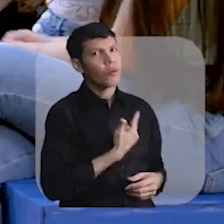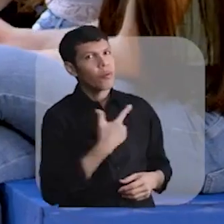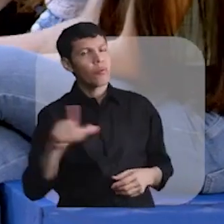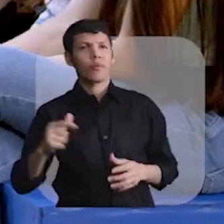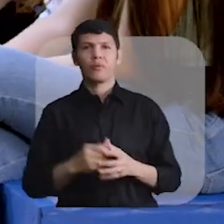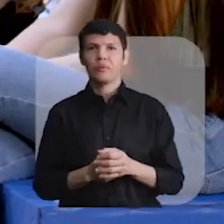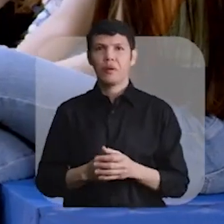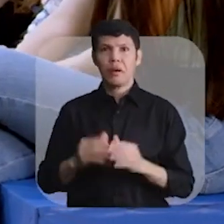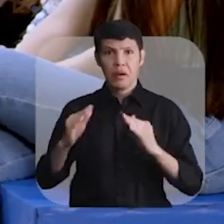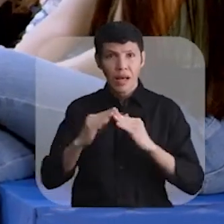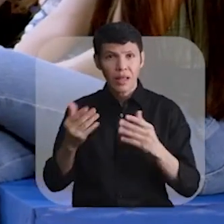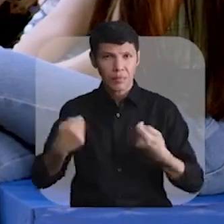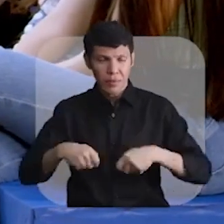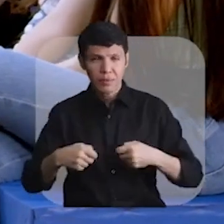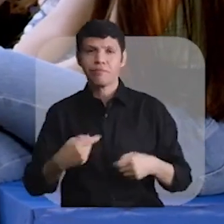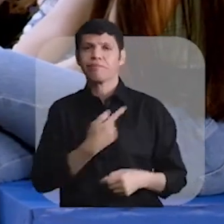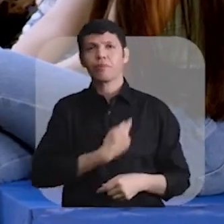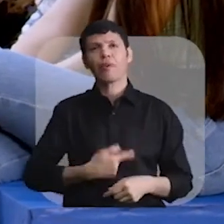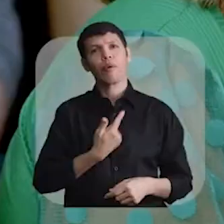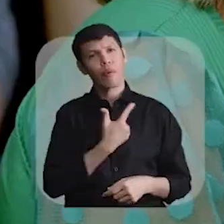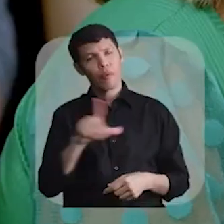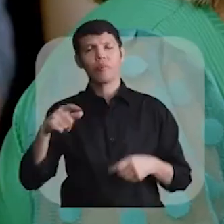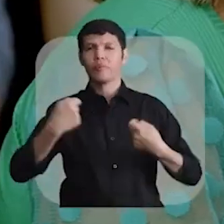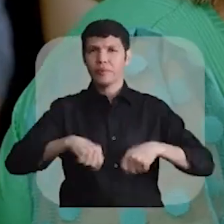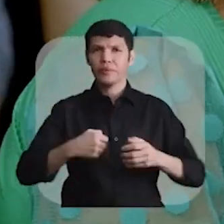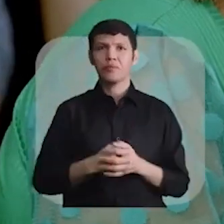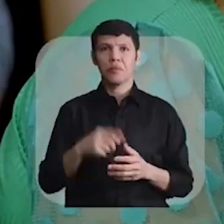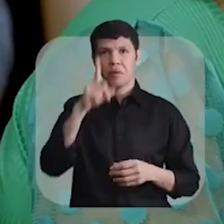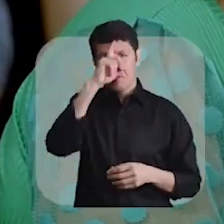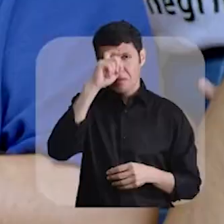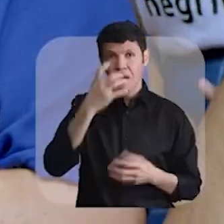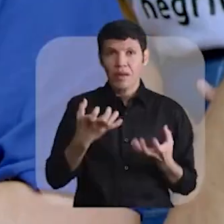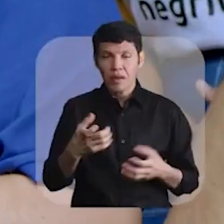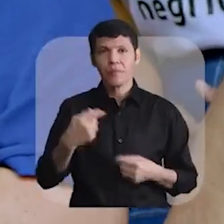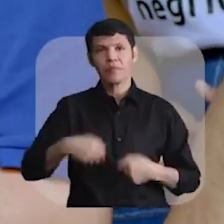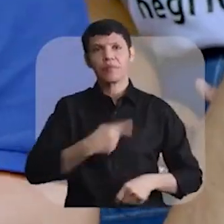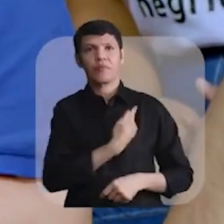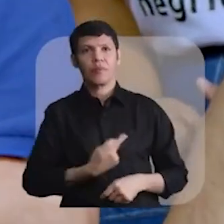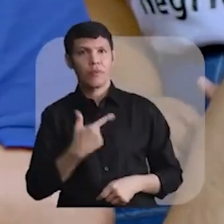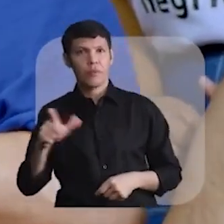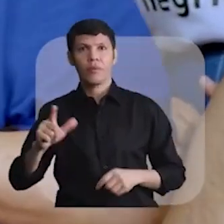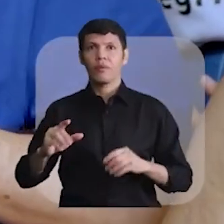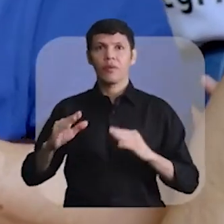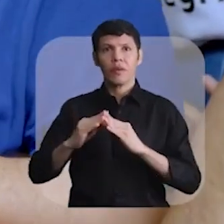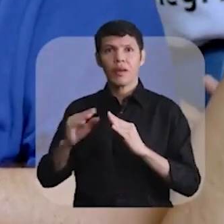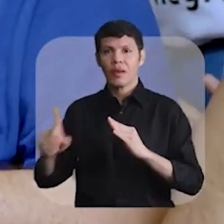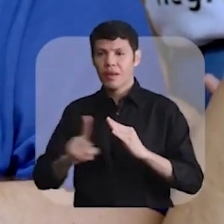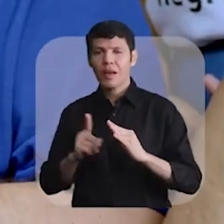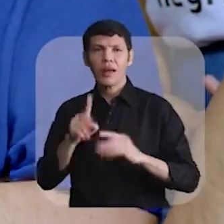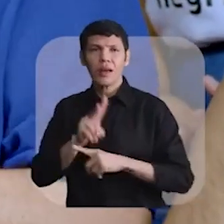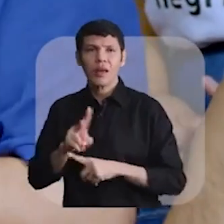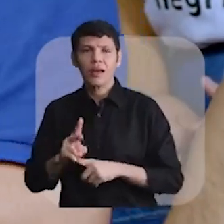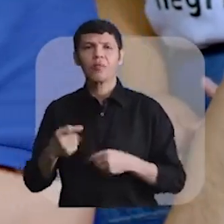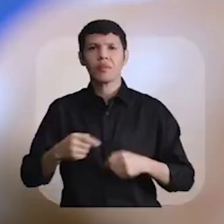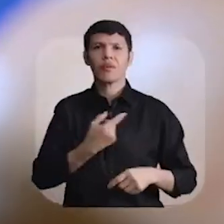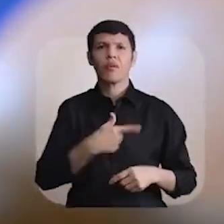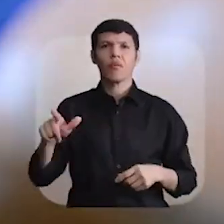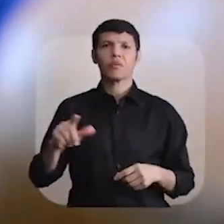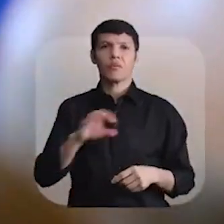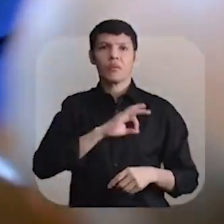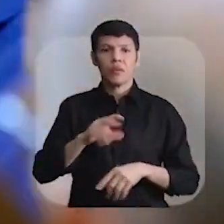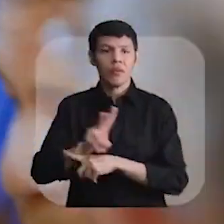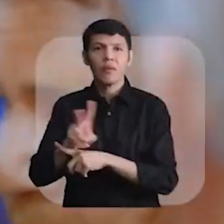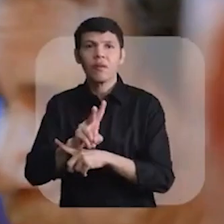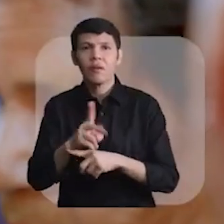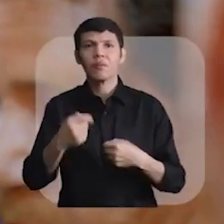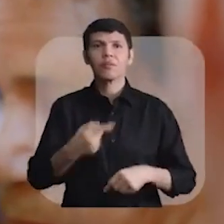Para ter casa, tem que mudar. Para ter hospital, tem que mudar. Para ter creche, tem que mudar. Para ter segurança pública, tem que